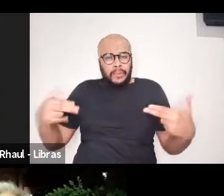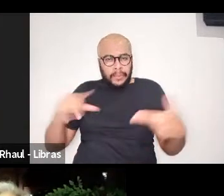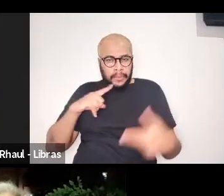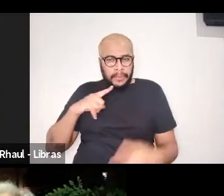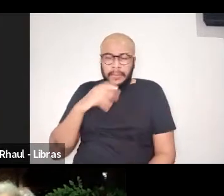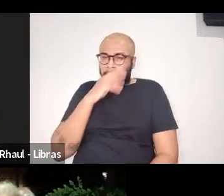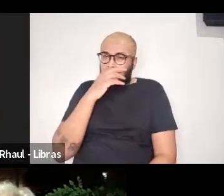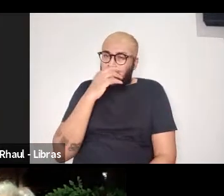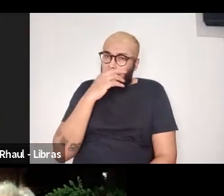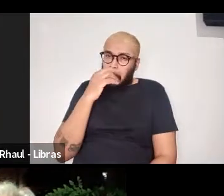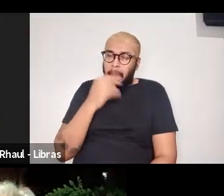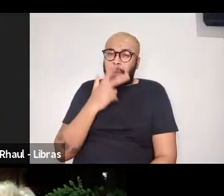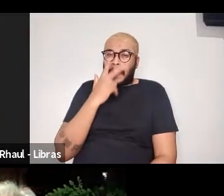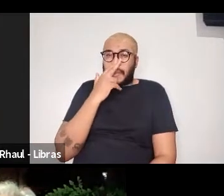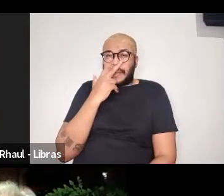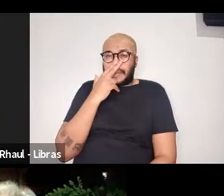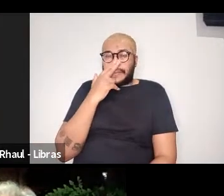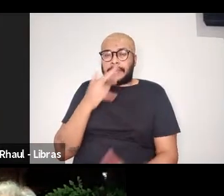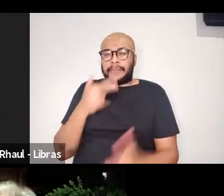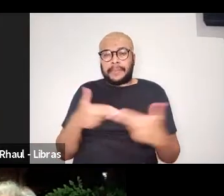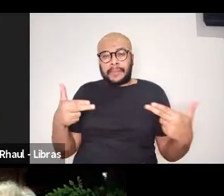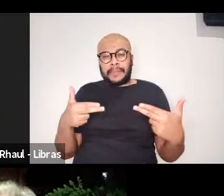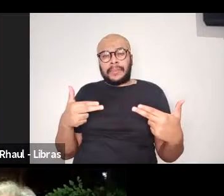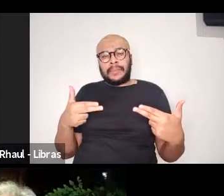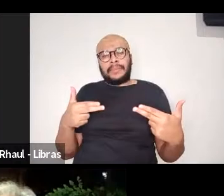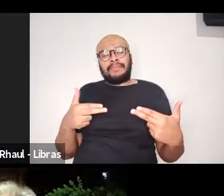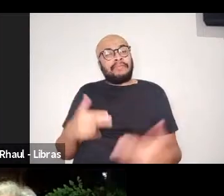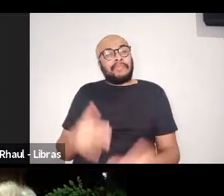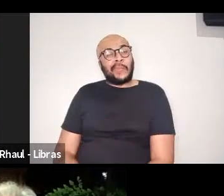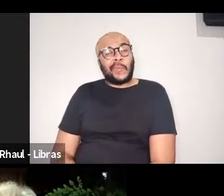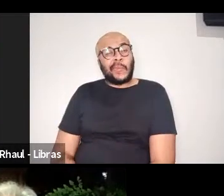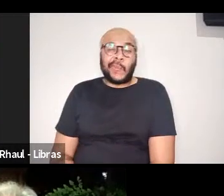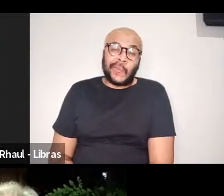e eu acho isso é uma tradição muito